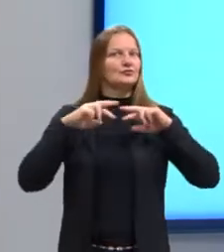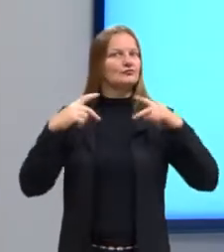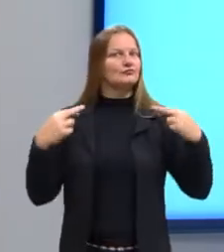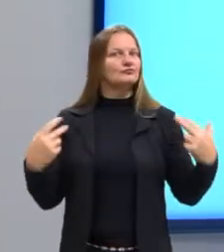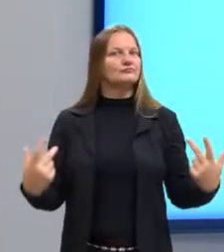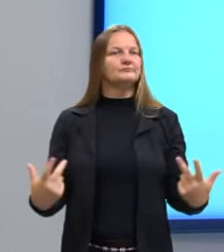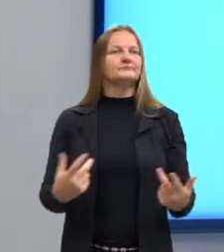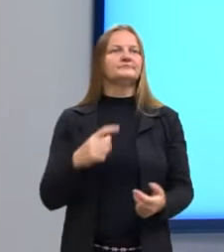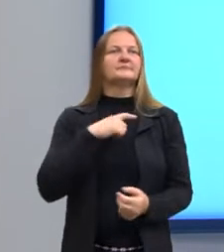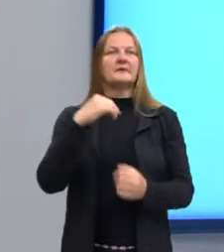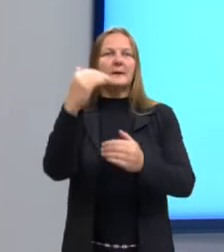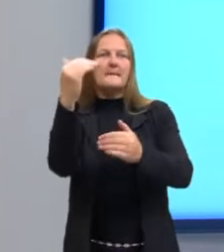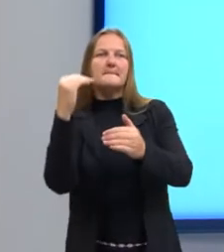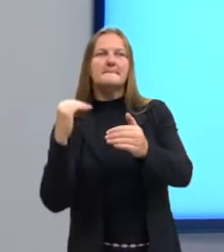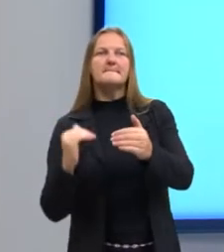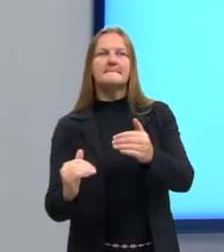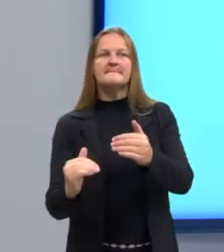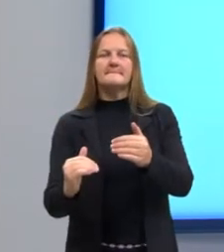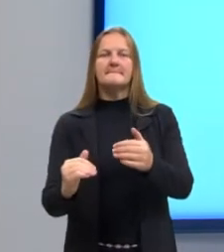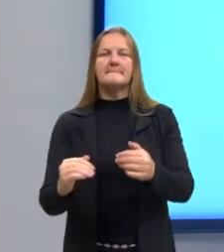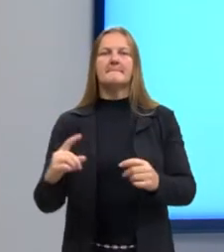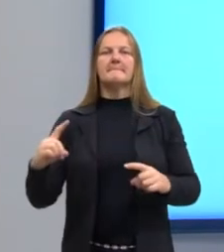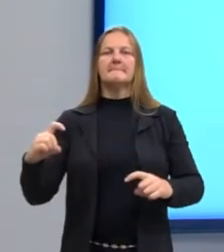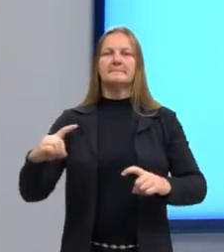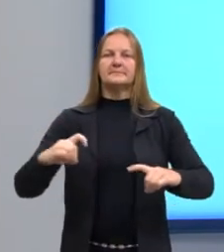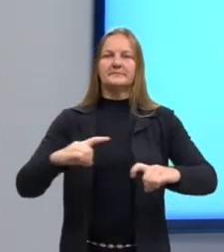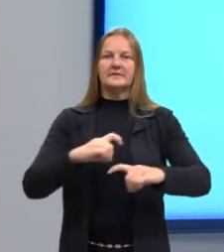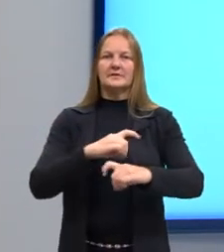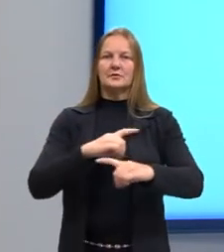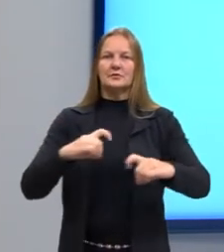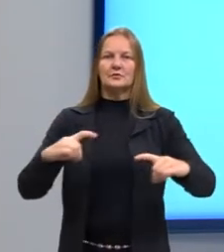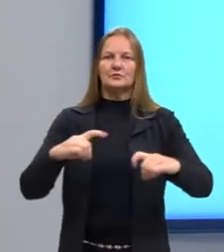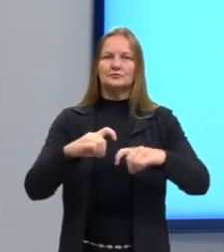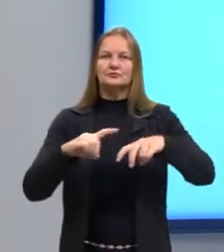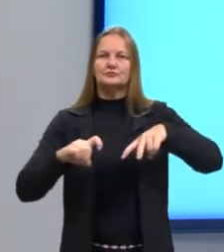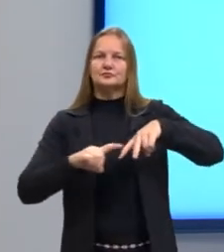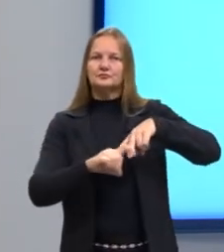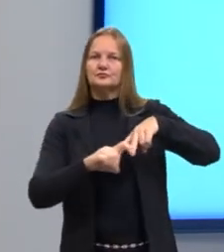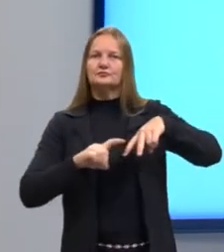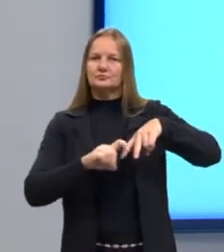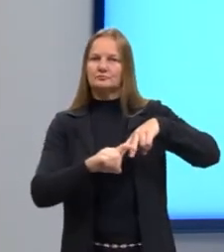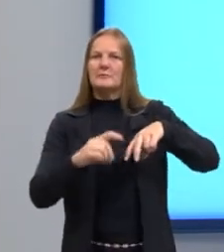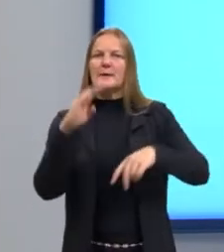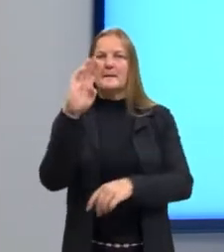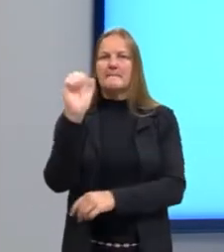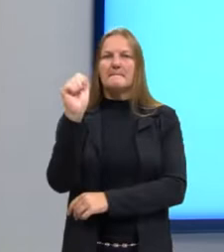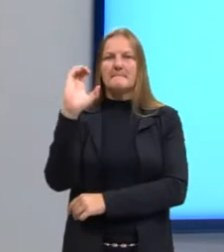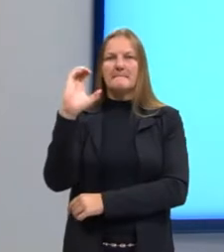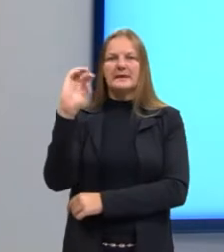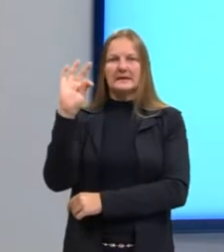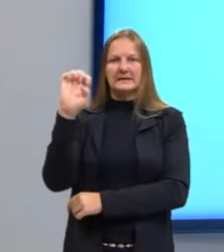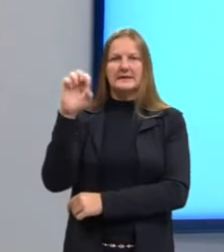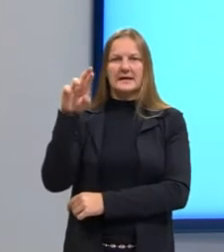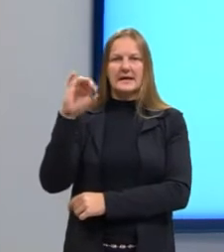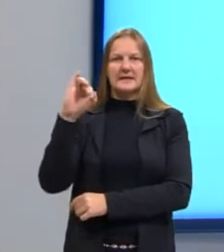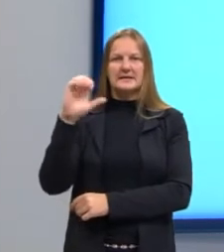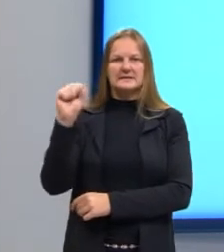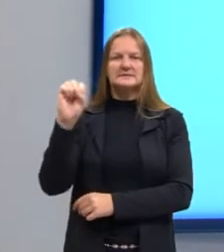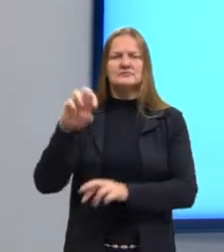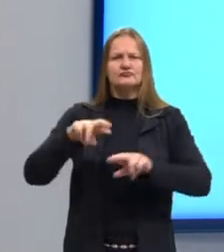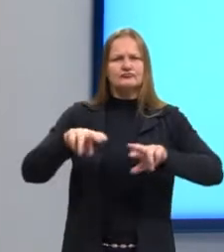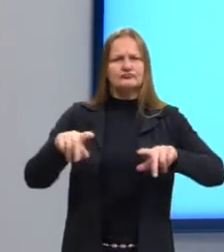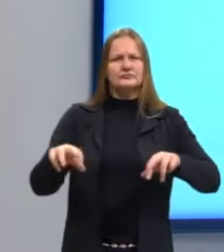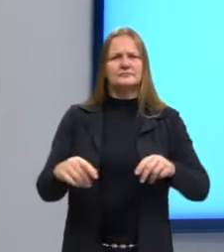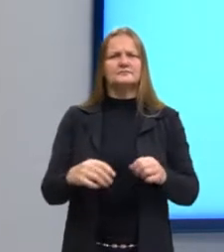temos as nossas bactérias, eobactérias, arqueobactérias, que são do reino Monera,